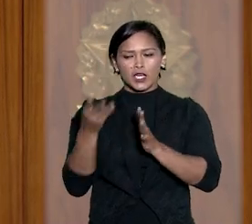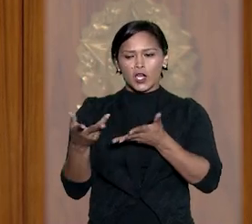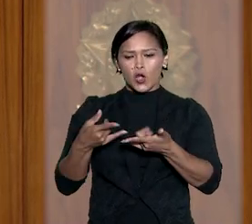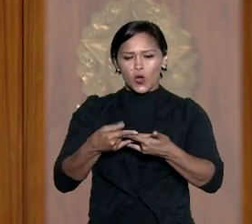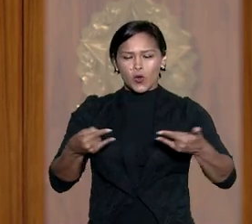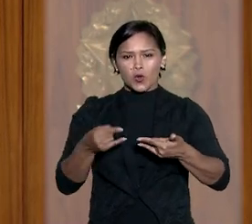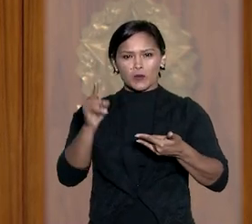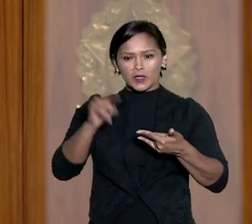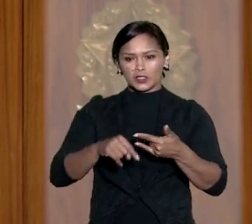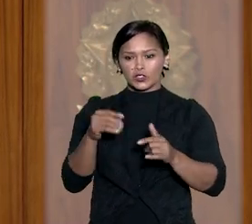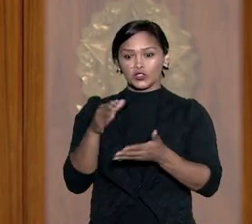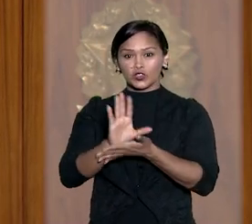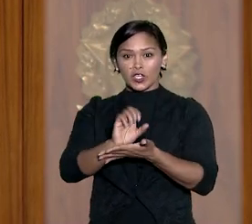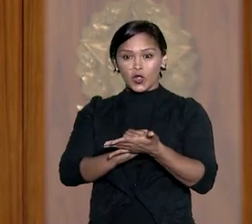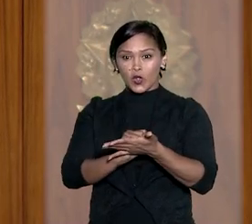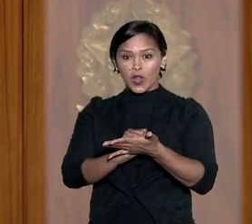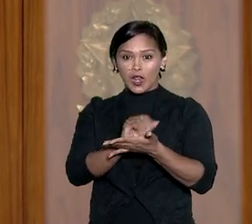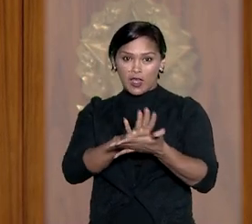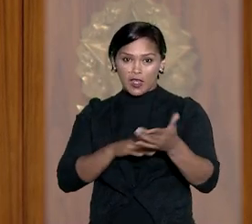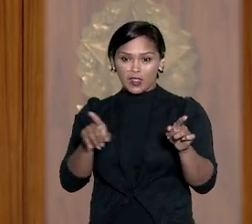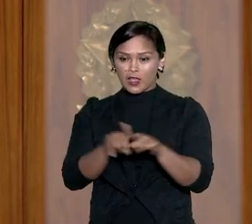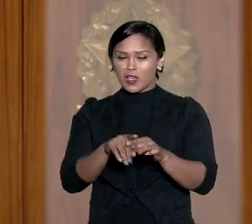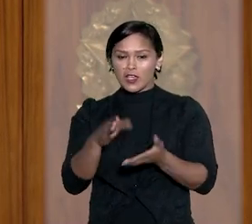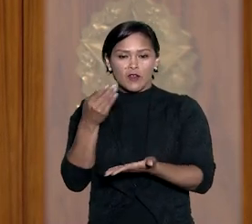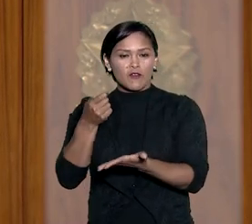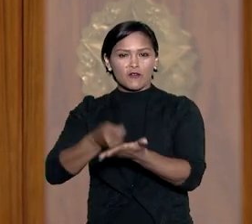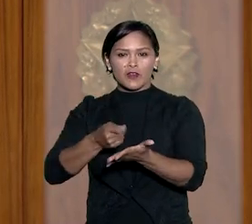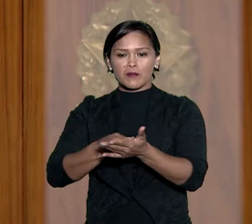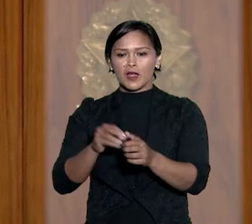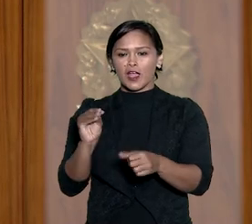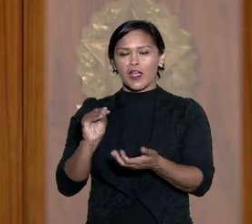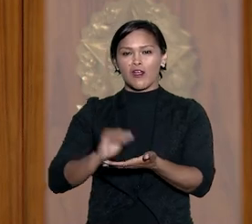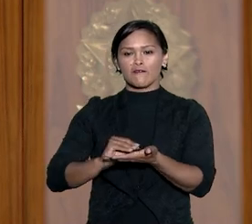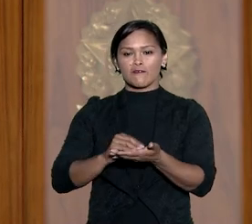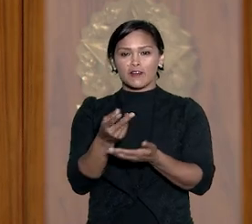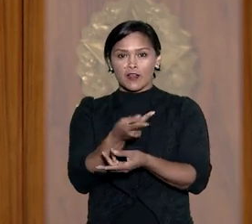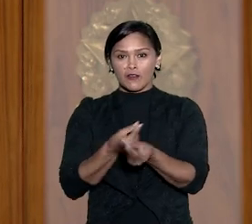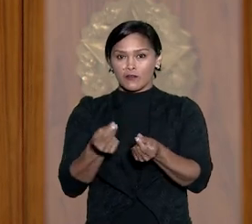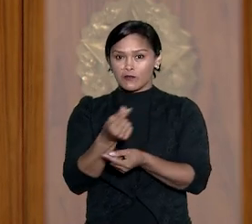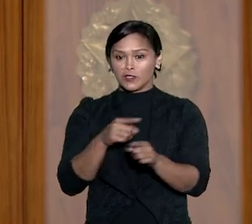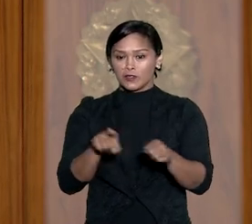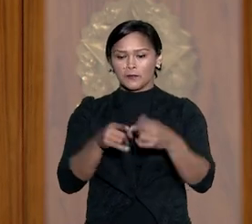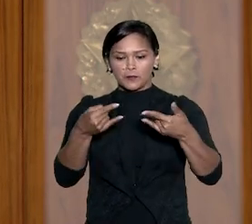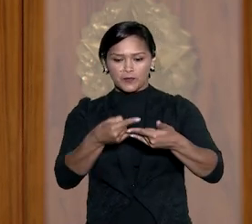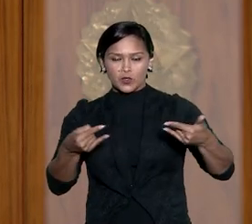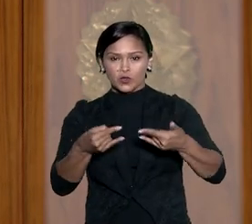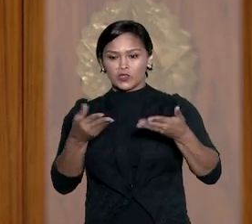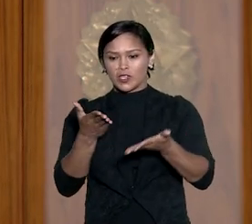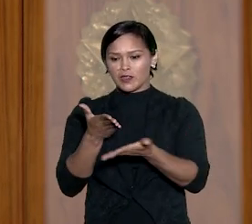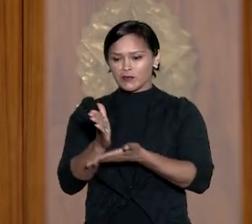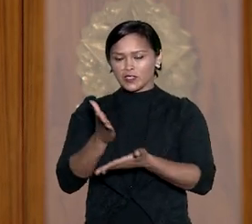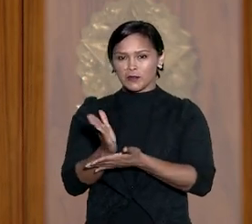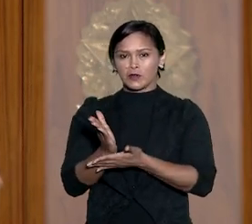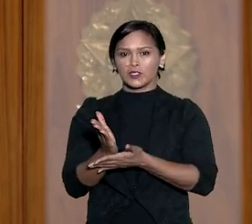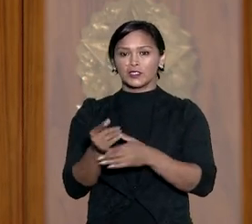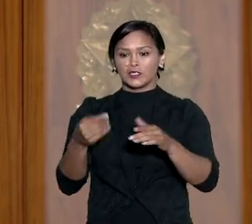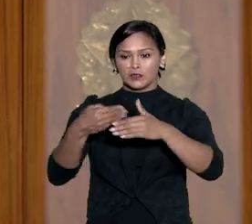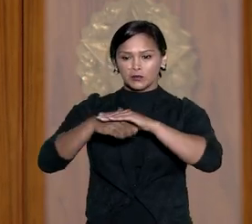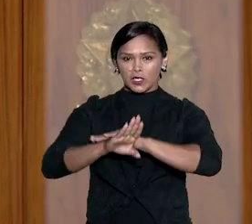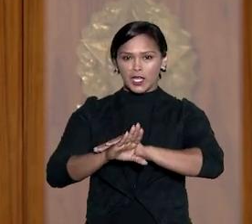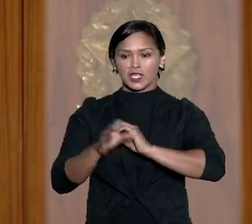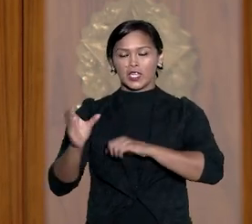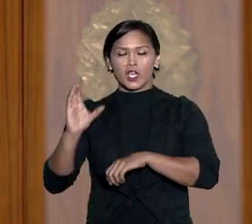de compensação de um cheque clonado que não foi pago por insuficiência de fundos. O cheque foi depositado em